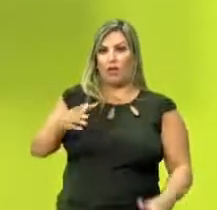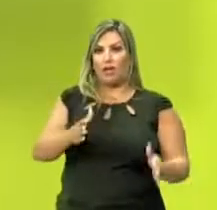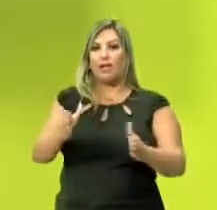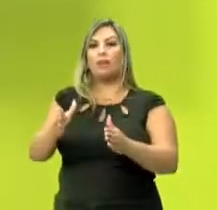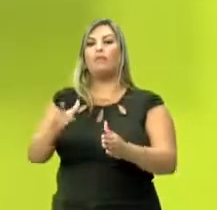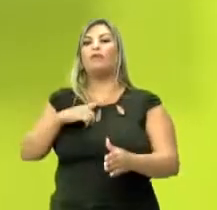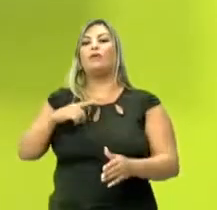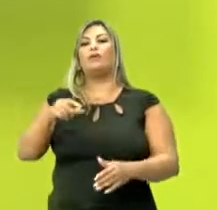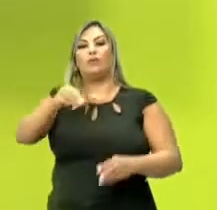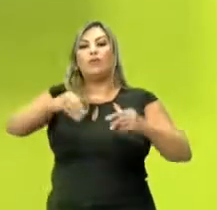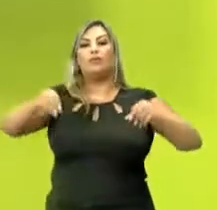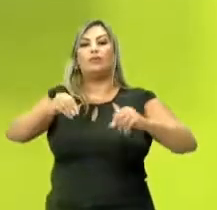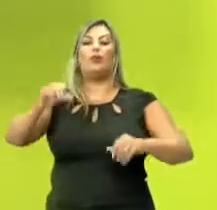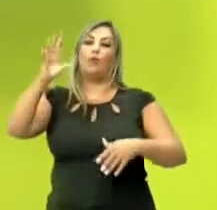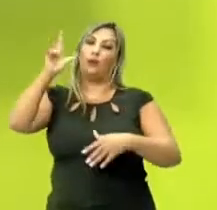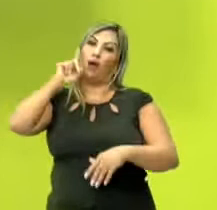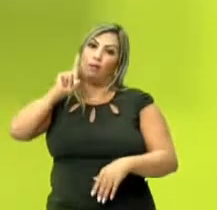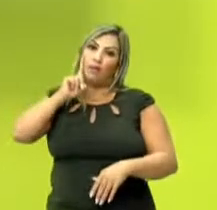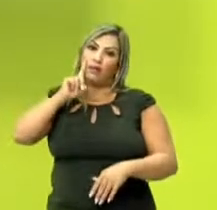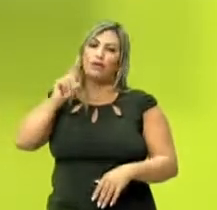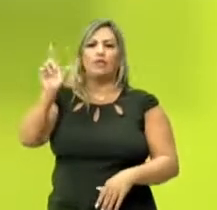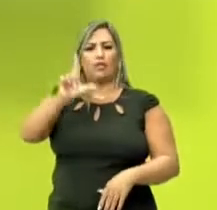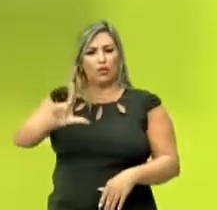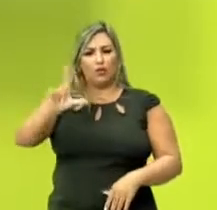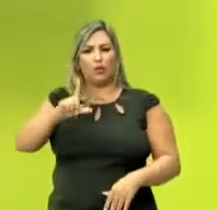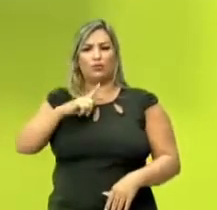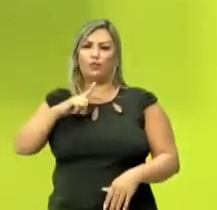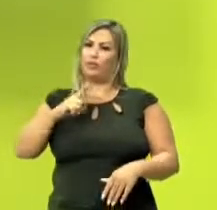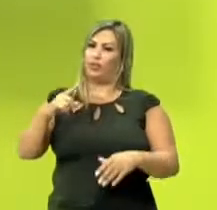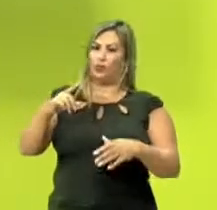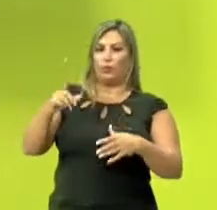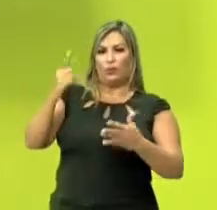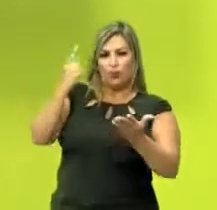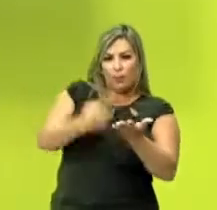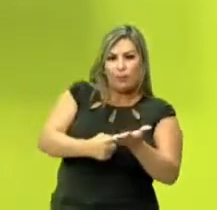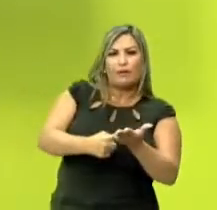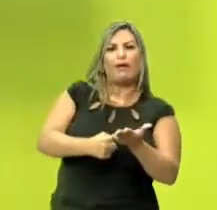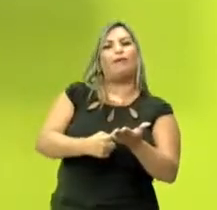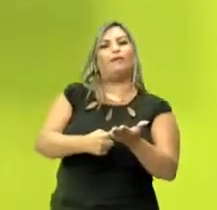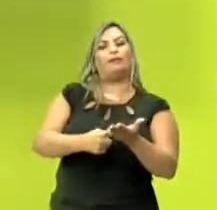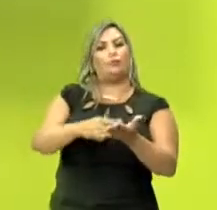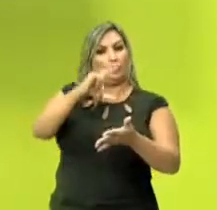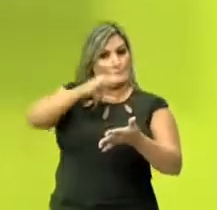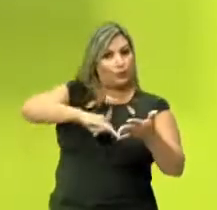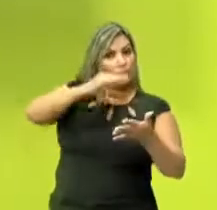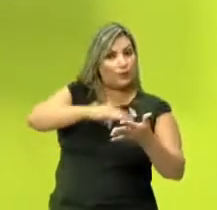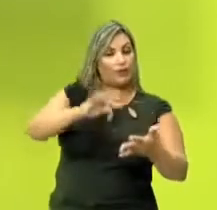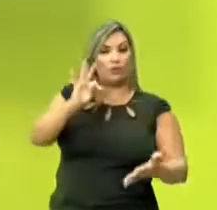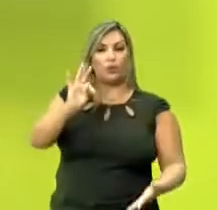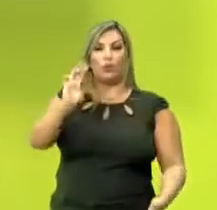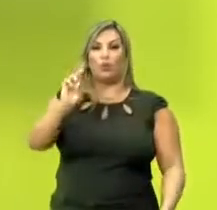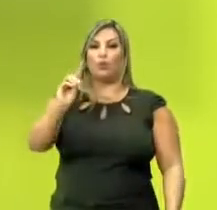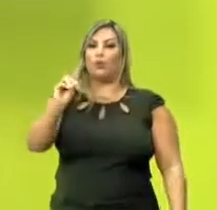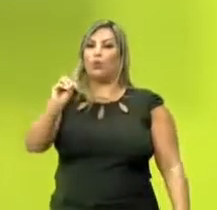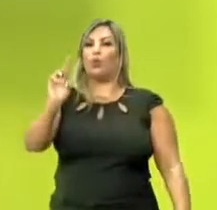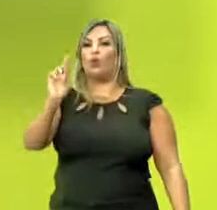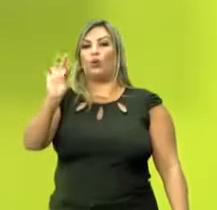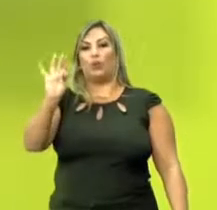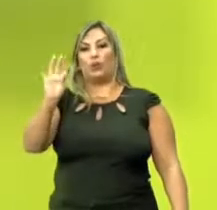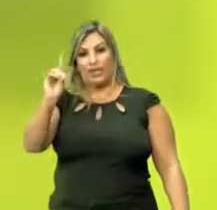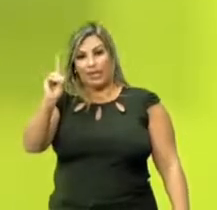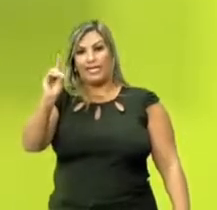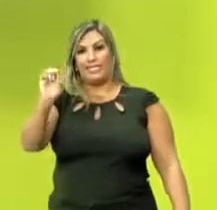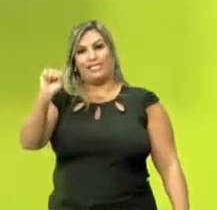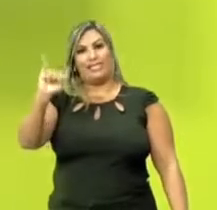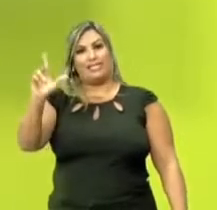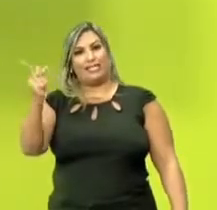direção ao território americano. E é claro que quando a gente tem o Tratado de Tordesilhas, esse tratado, ele vai fazer com que